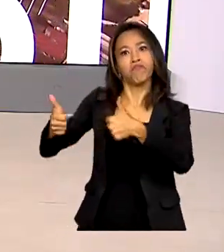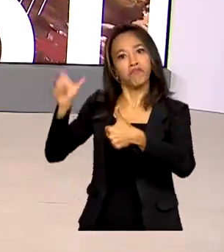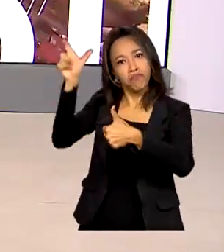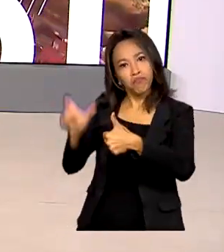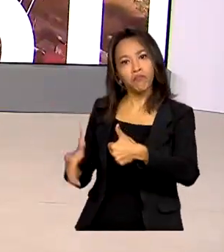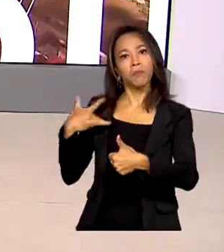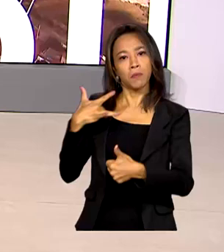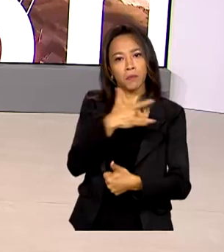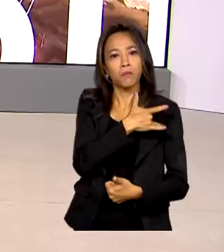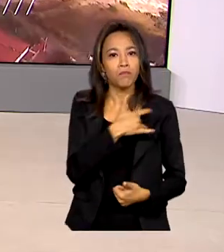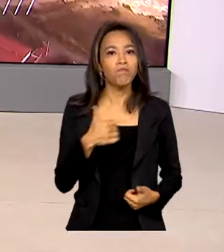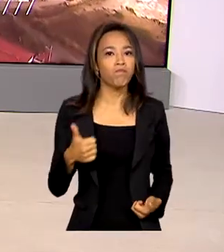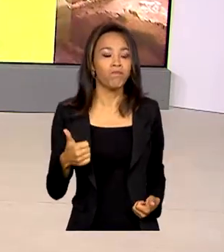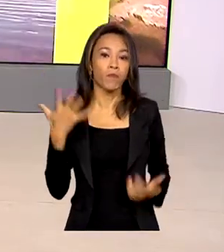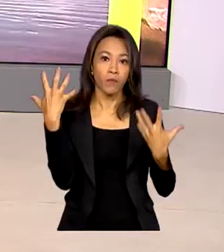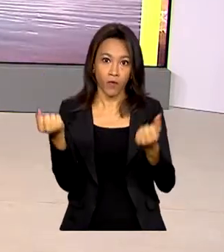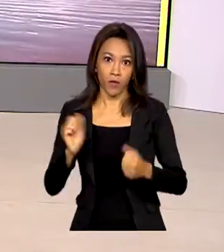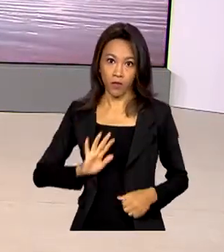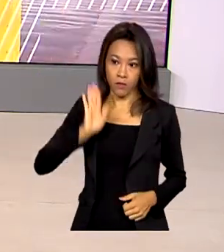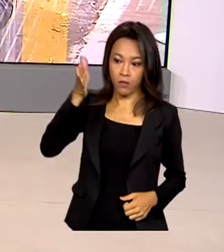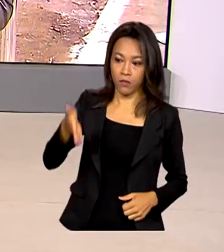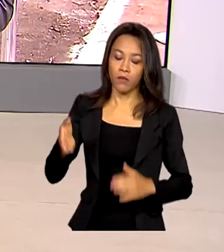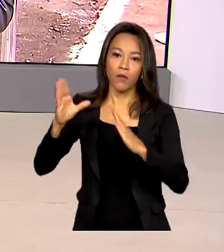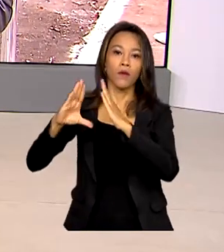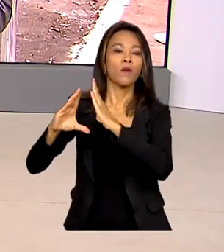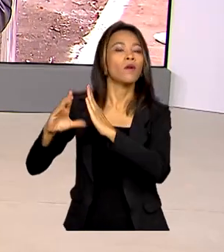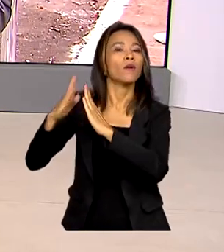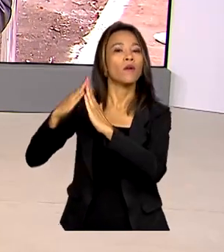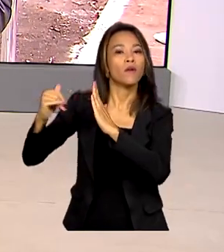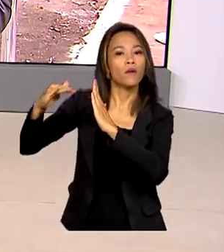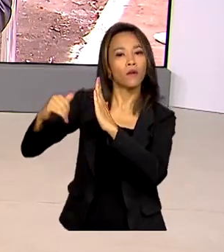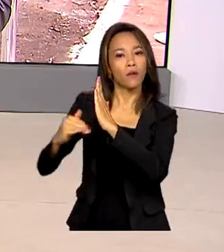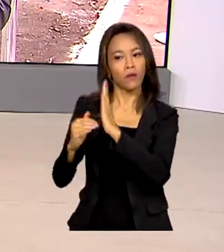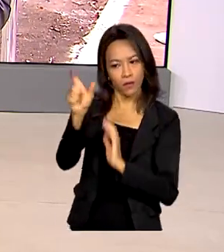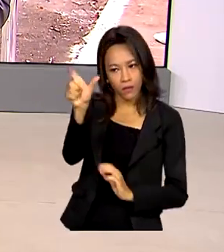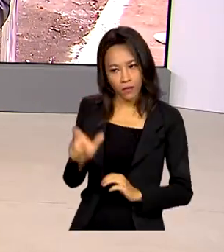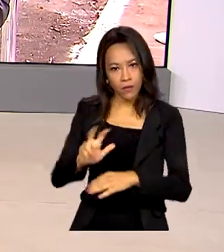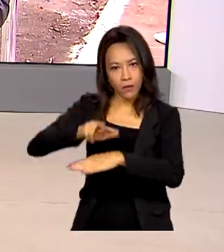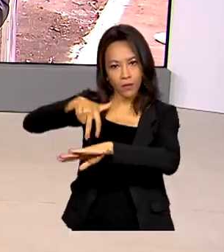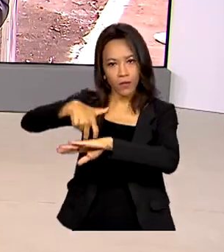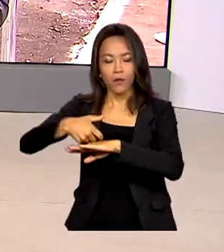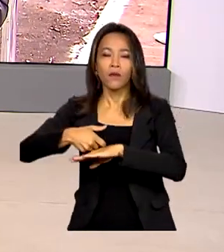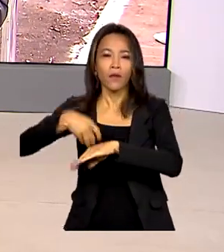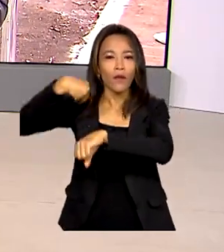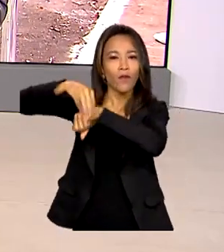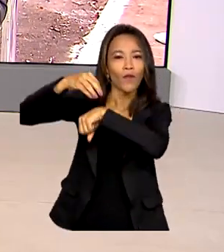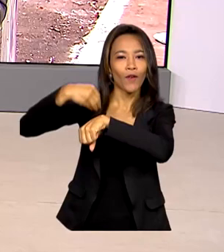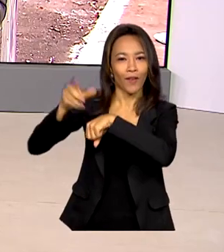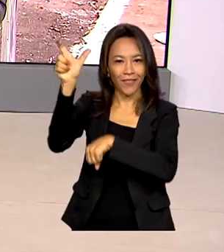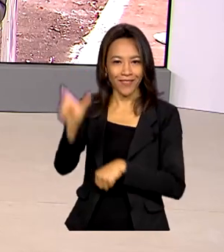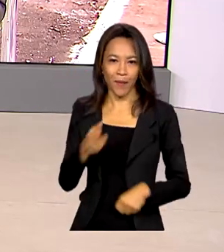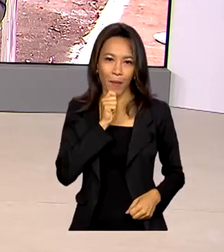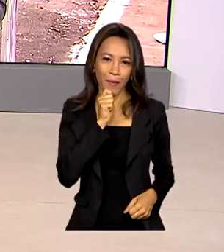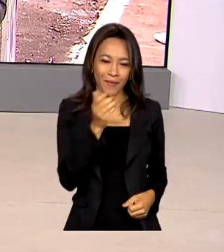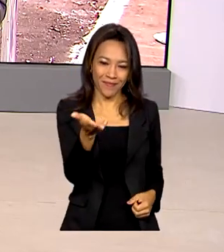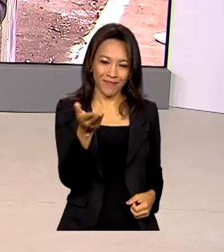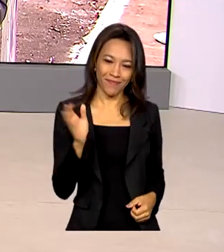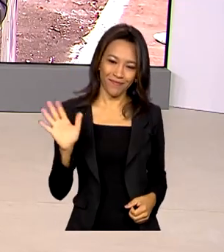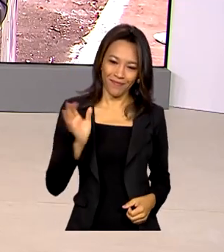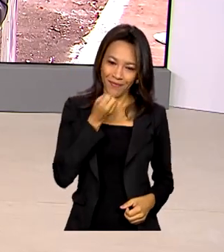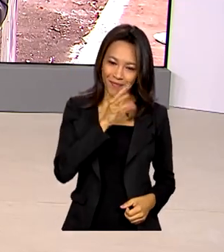saúde. Vamos até o Palácio da Alvorada, o repórter Glauco de Queiroz tem as informações para a gente. Bom dia, Glauco!